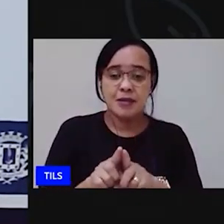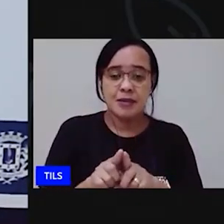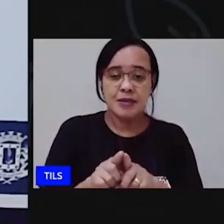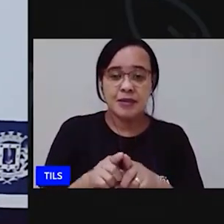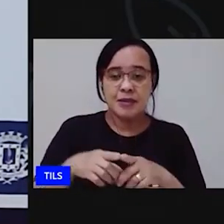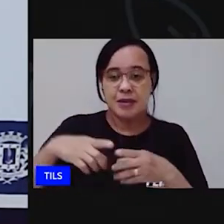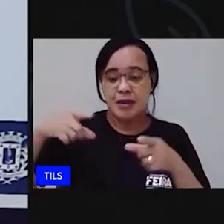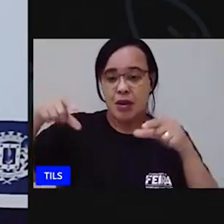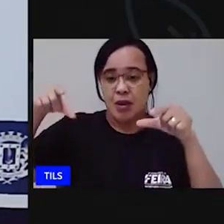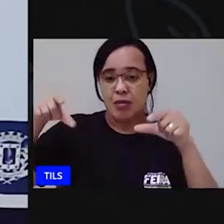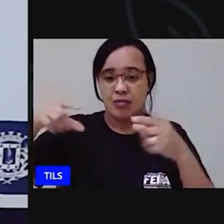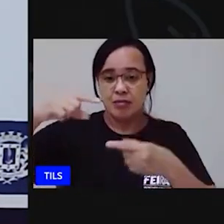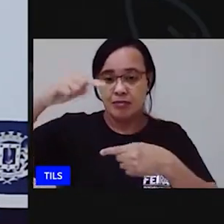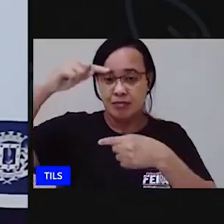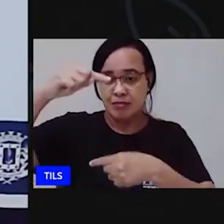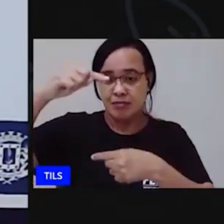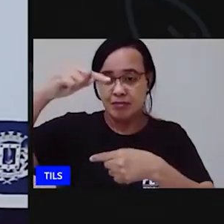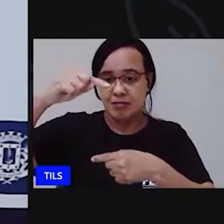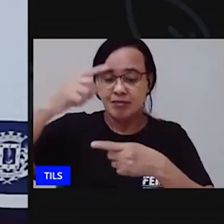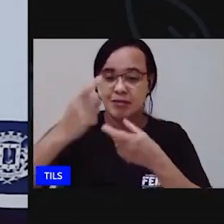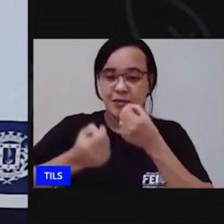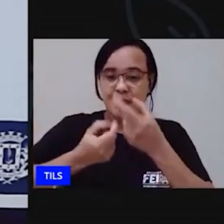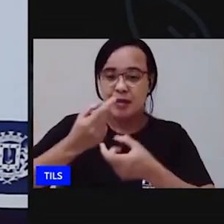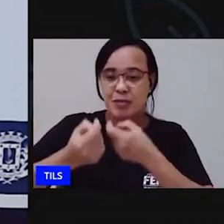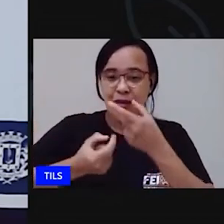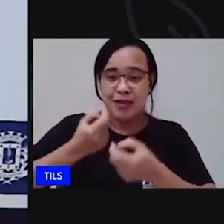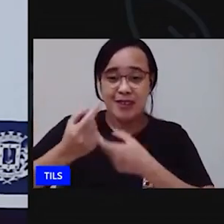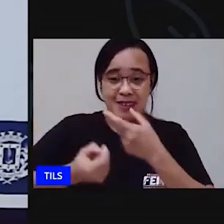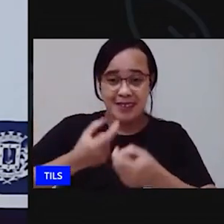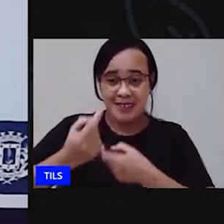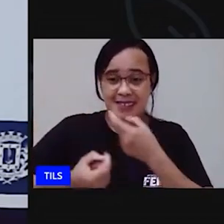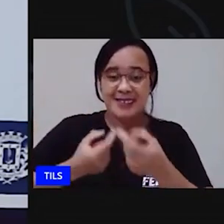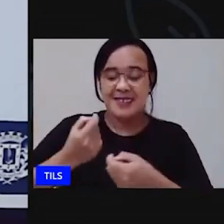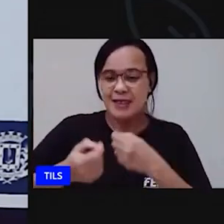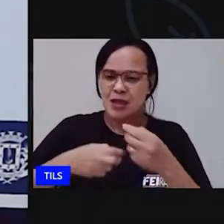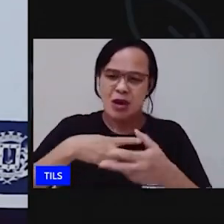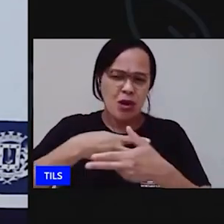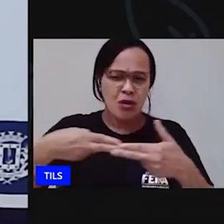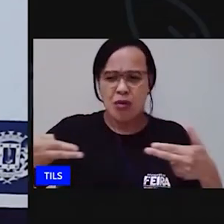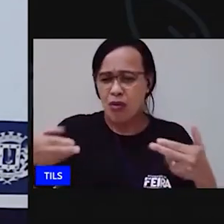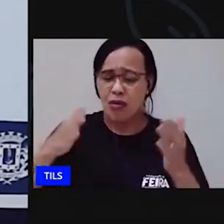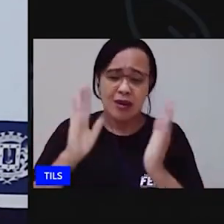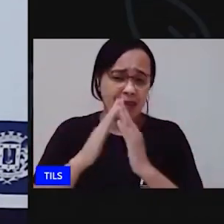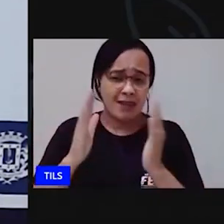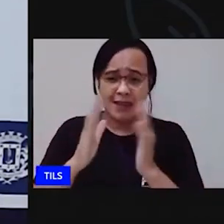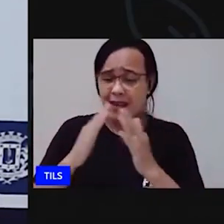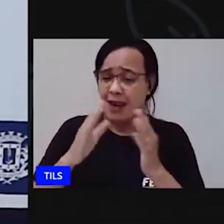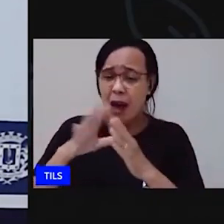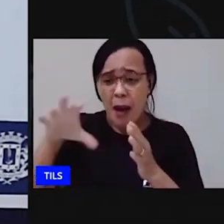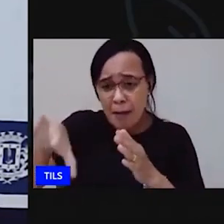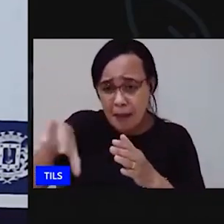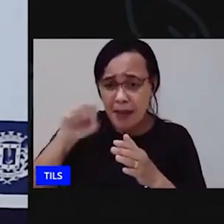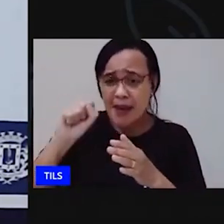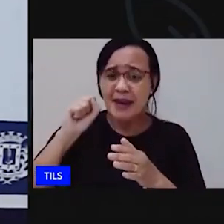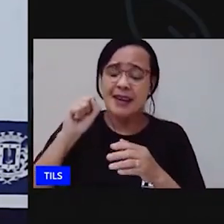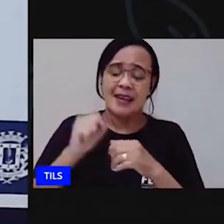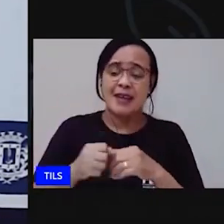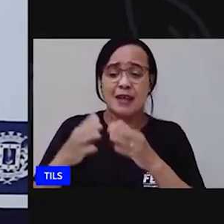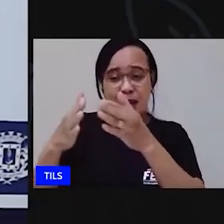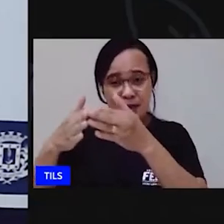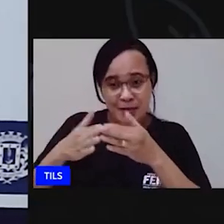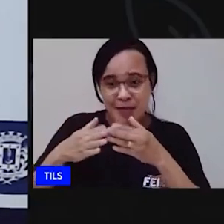um pacote de milho você pode pegar aí alguns alimentos do armário pede para sua mãe seu